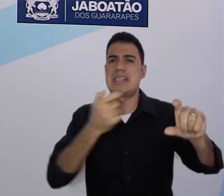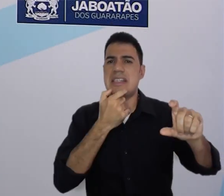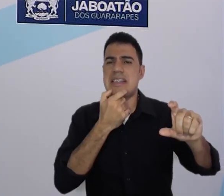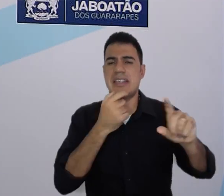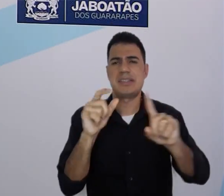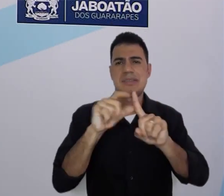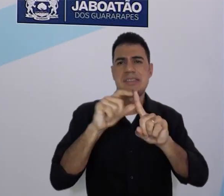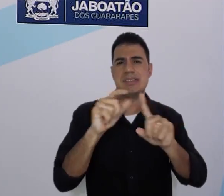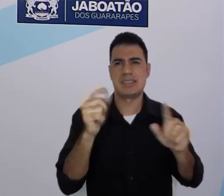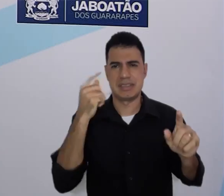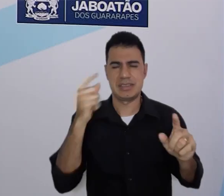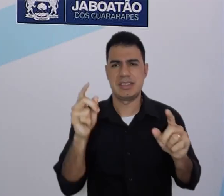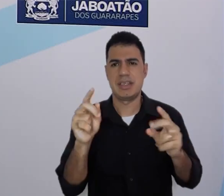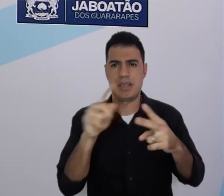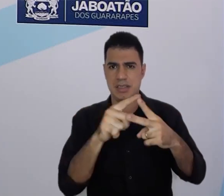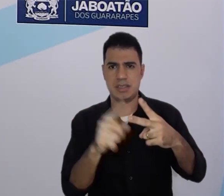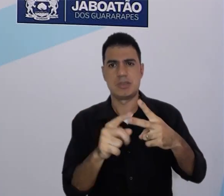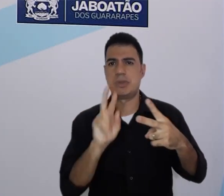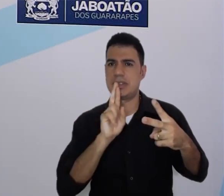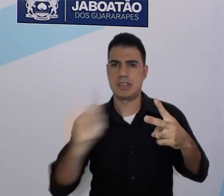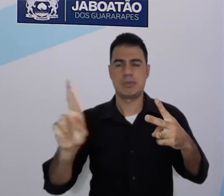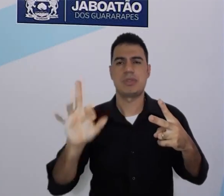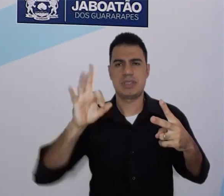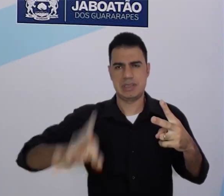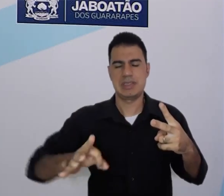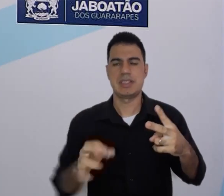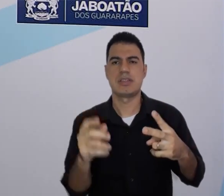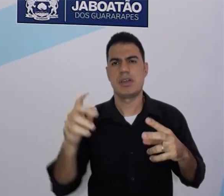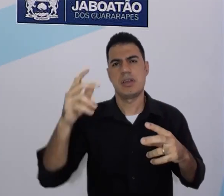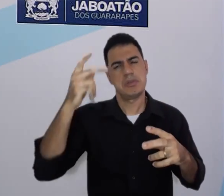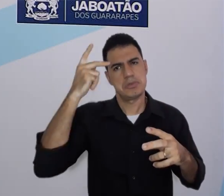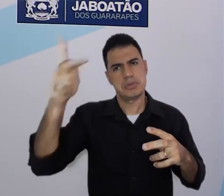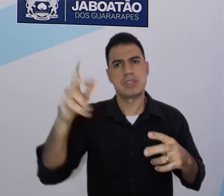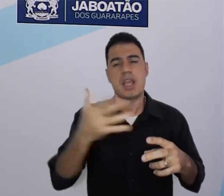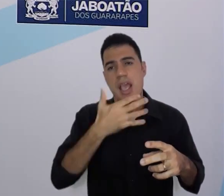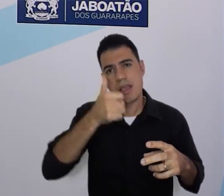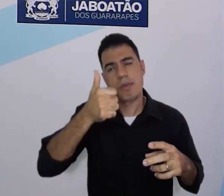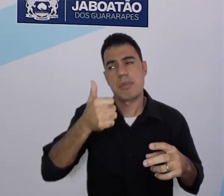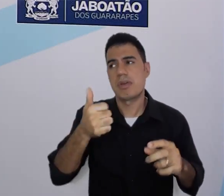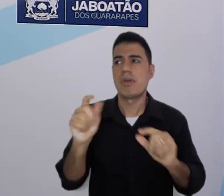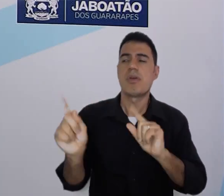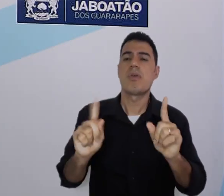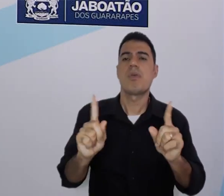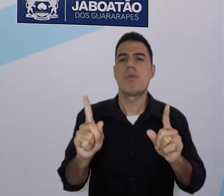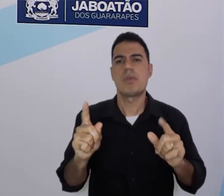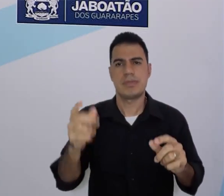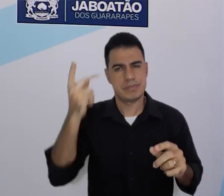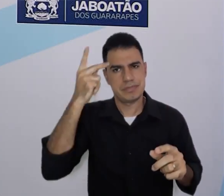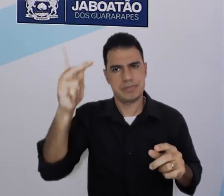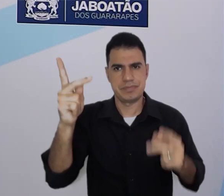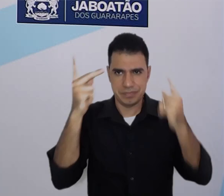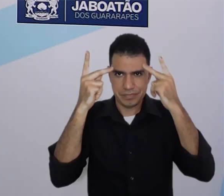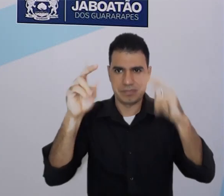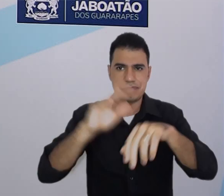essas duas respostas. Tá bom? E daí você usa a que você achar melhor. Certo? Então, vamos dar uma